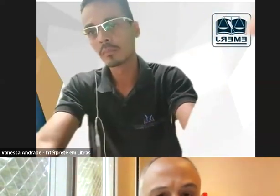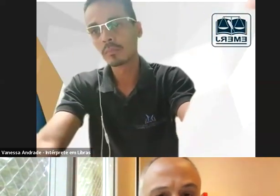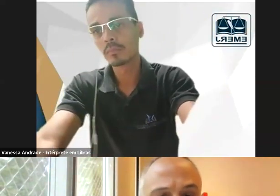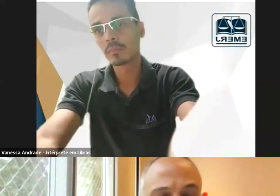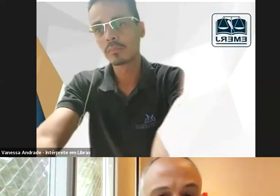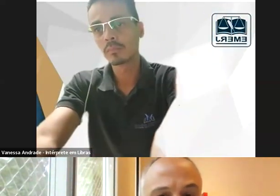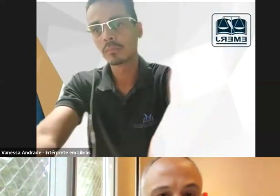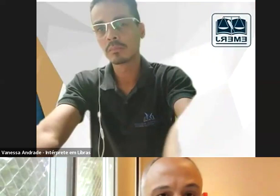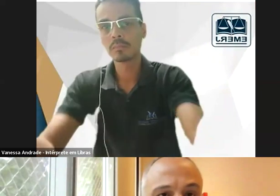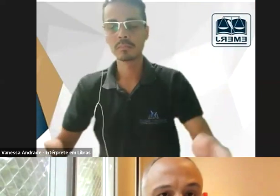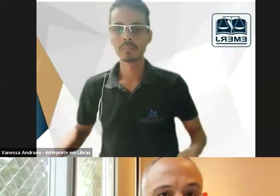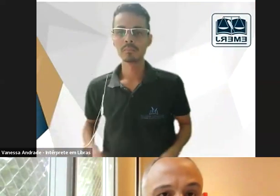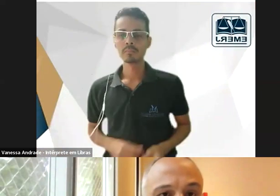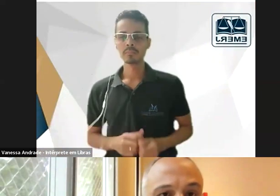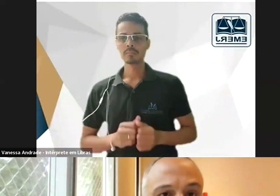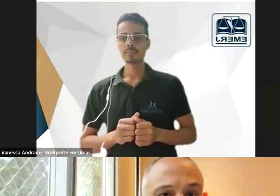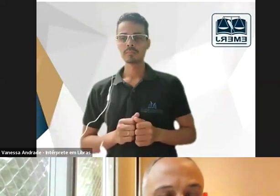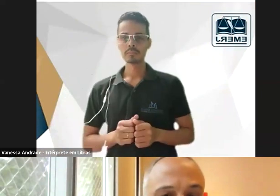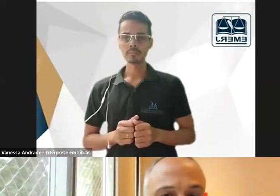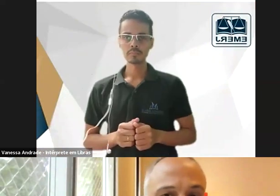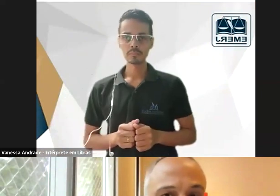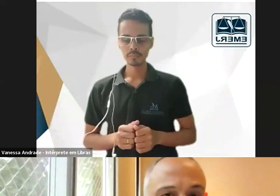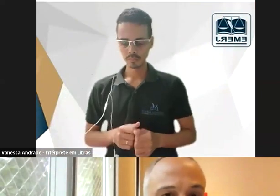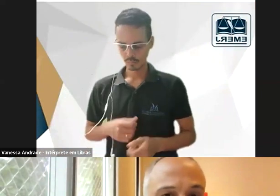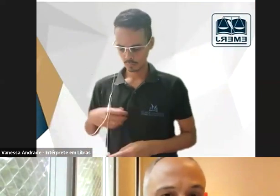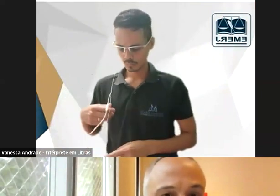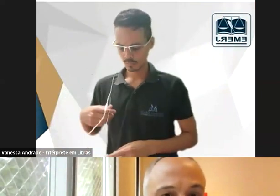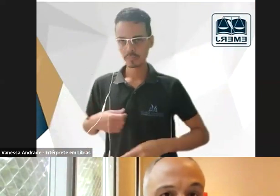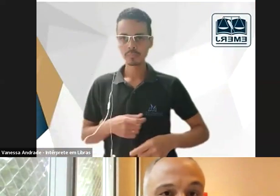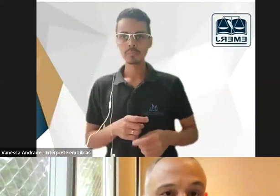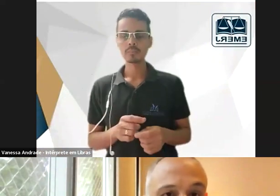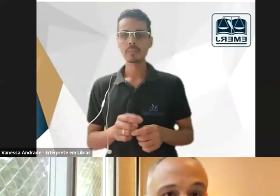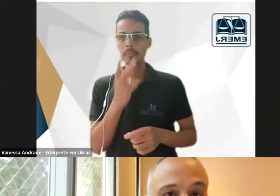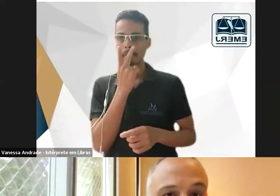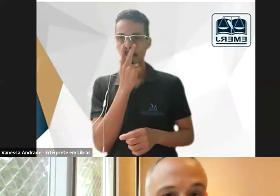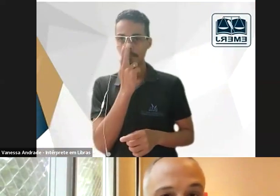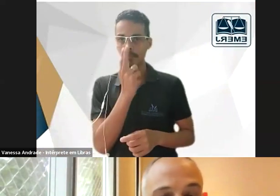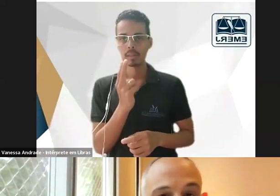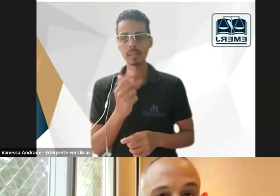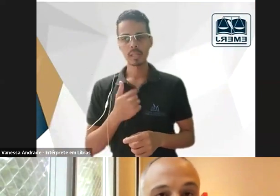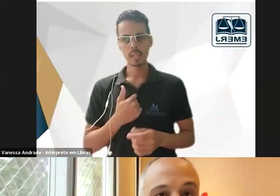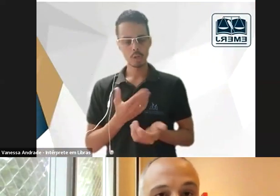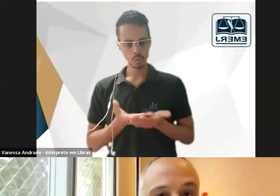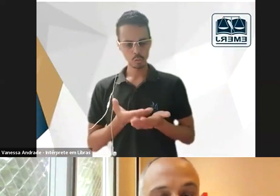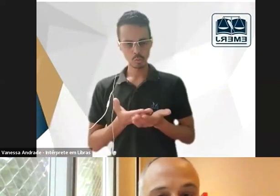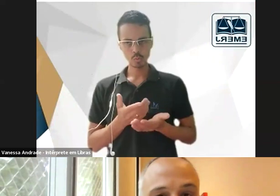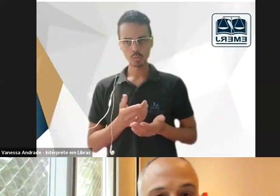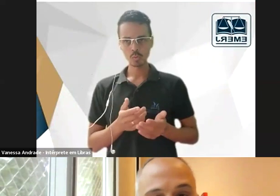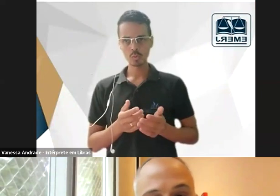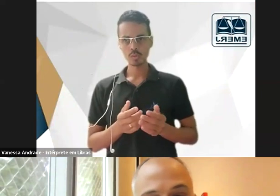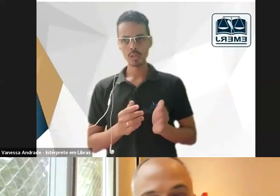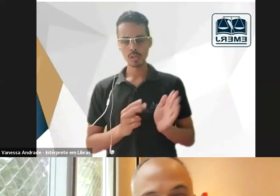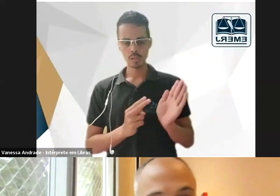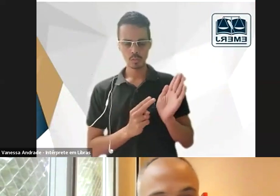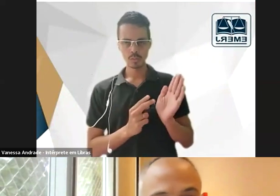antropologia criminal e o Tobias Barreto que me parece não sou um estudioso da obra dele